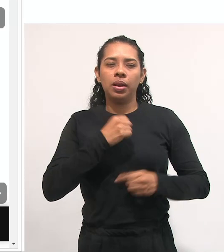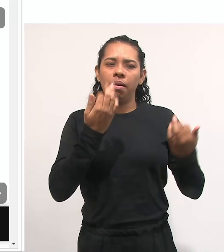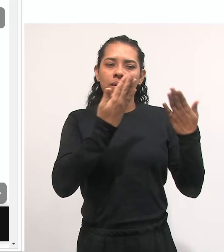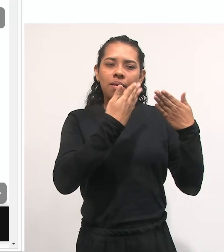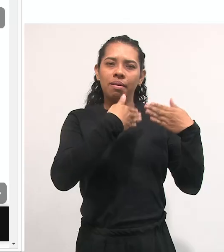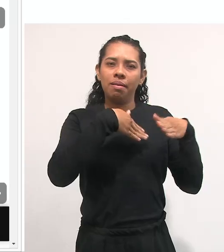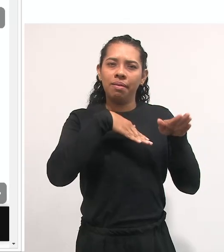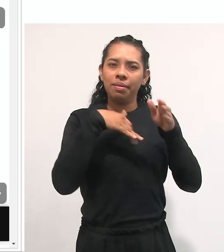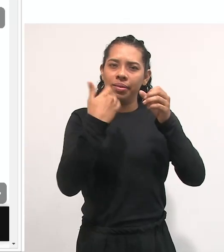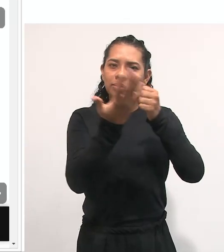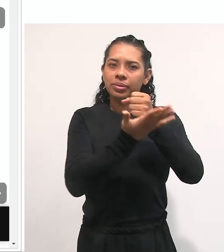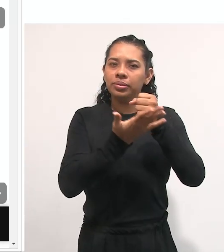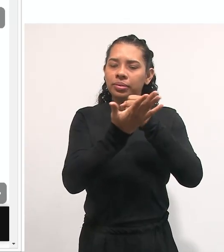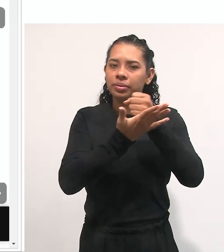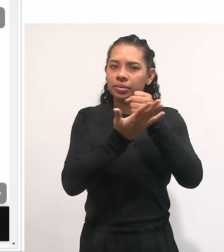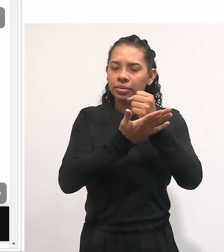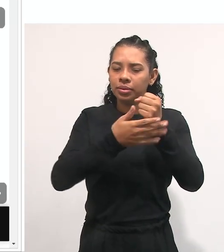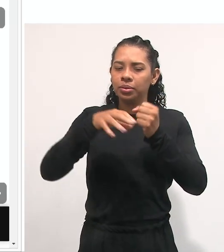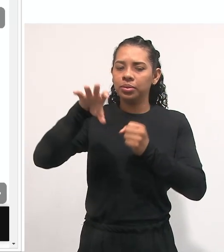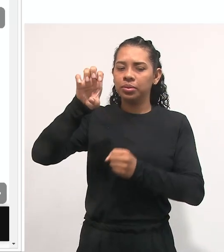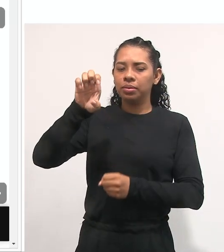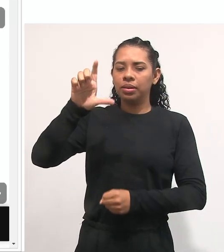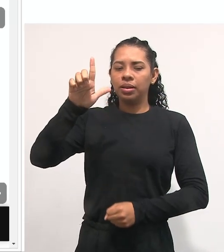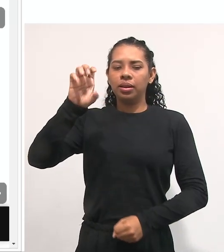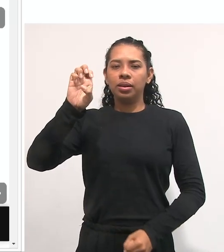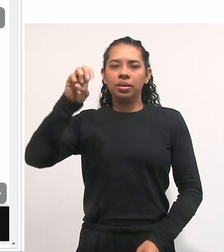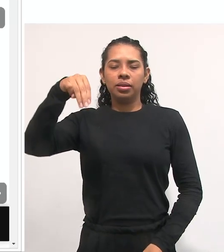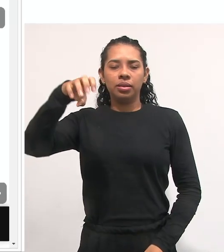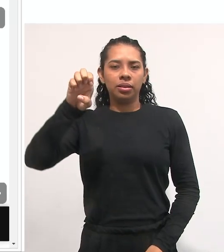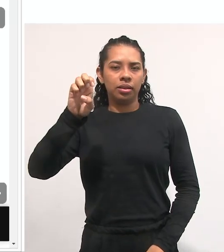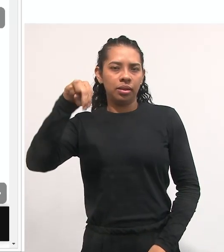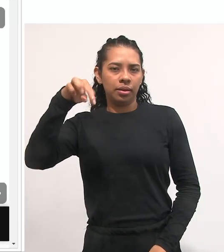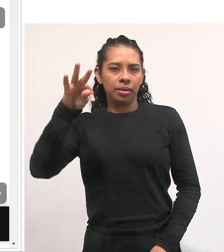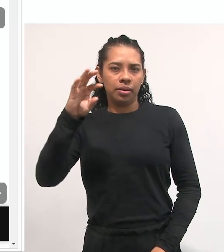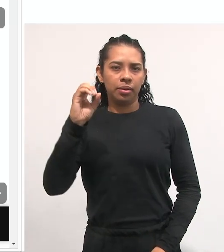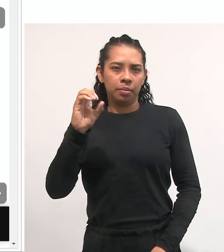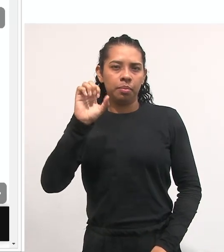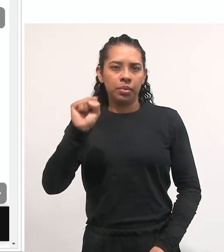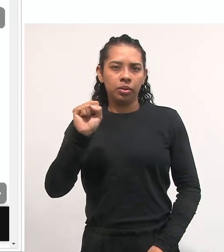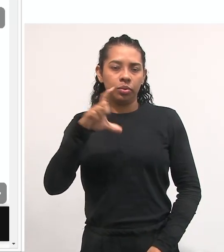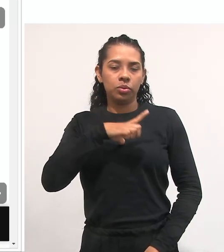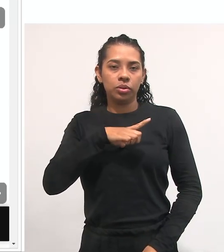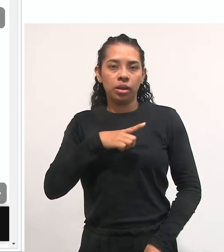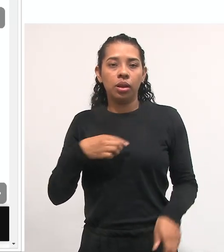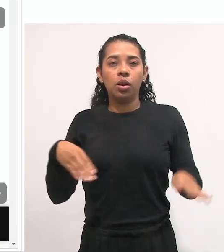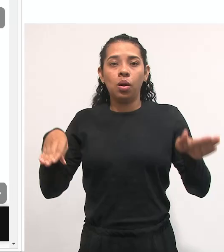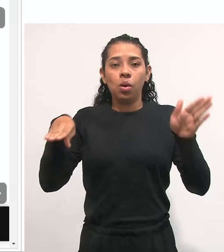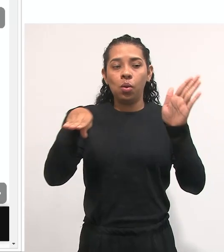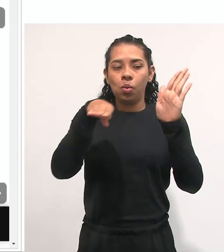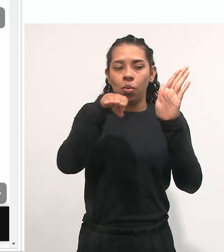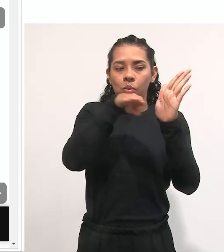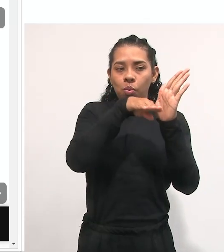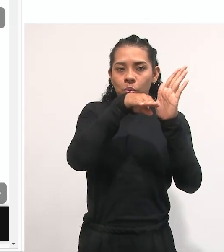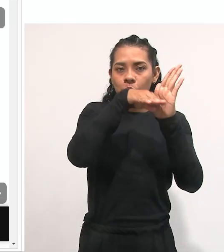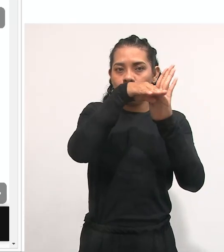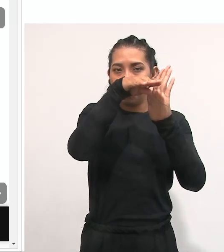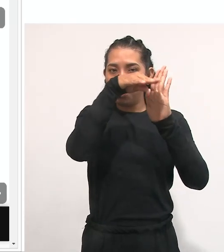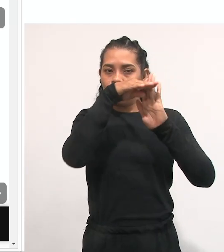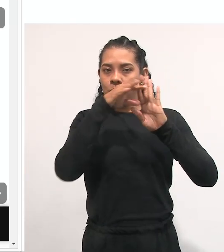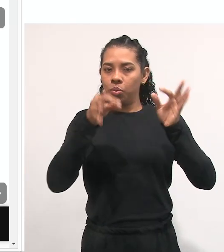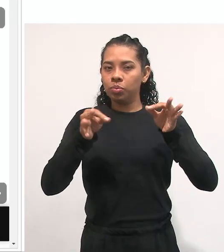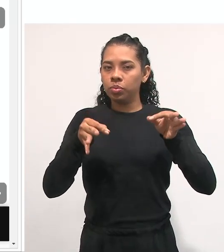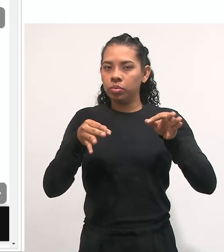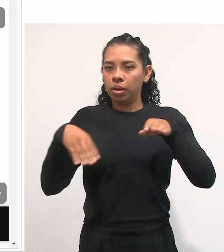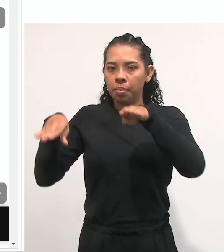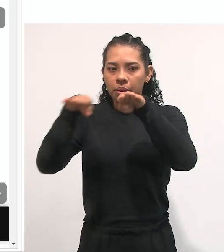sua essência alguns elementos, como alguns conceitos, como mensuração, medição, julgamento.